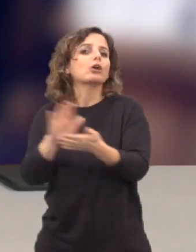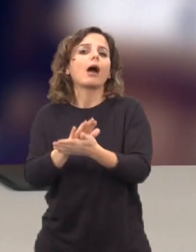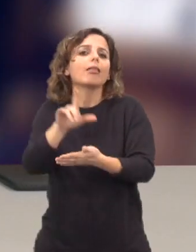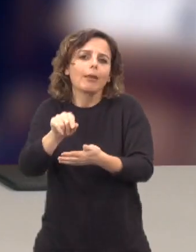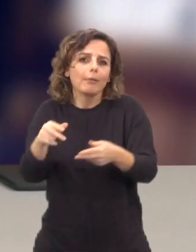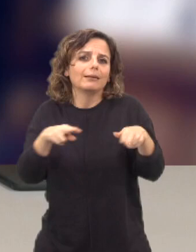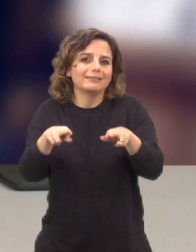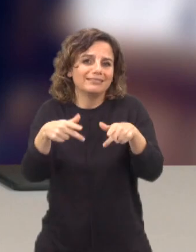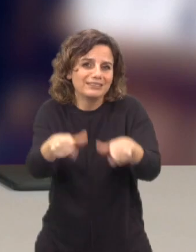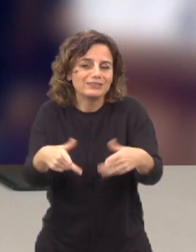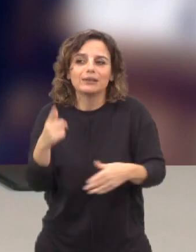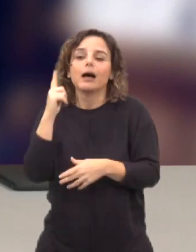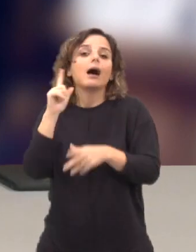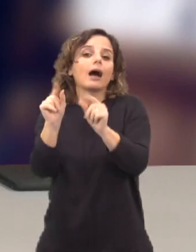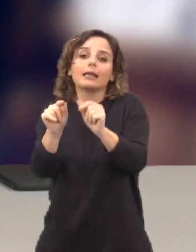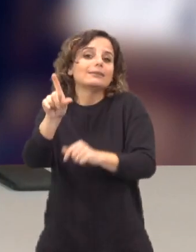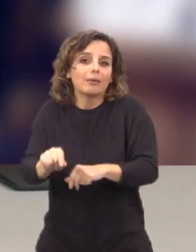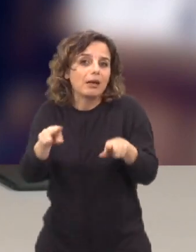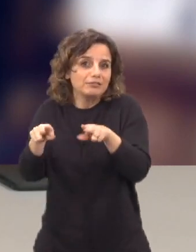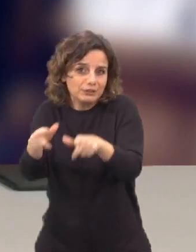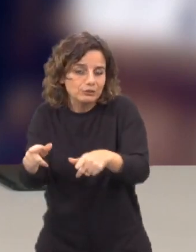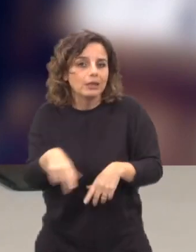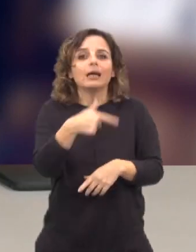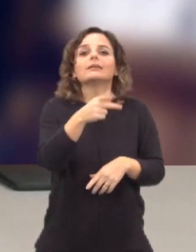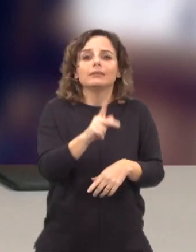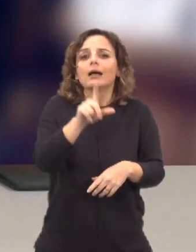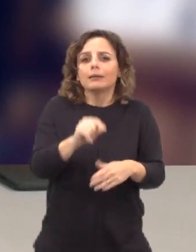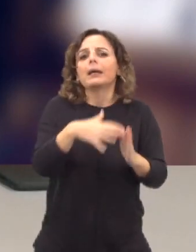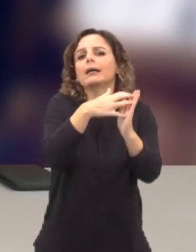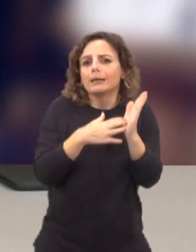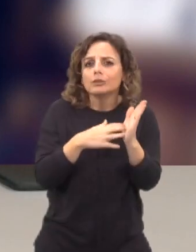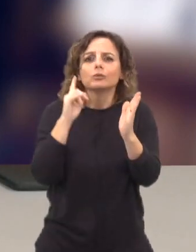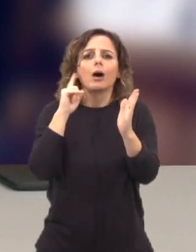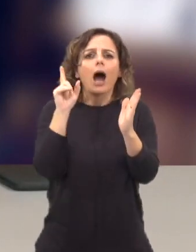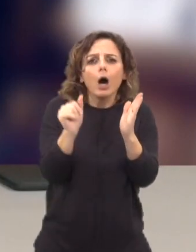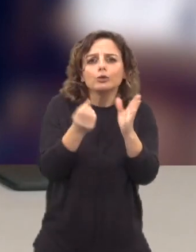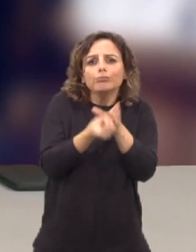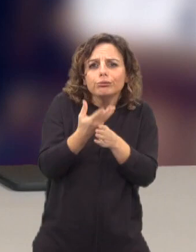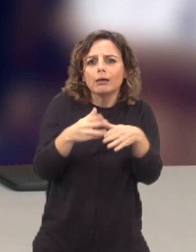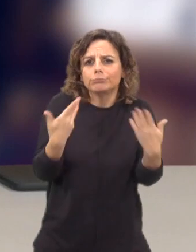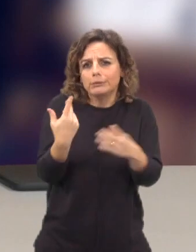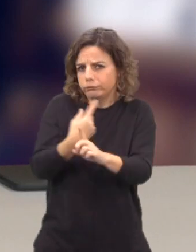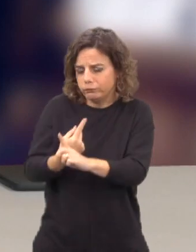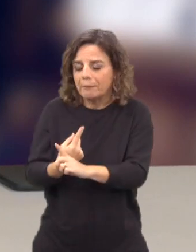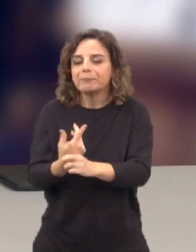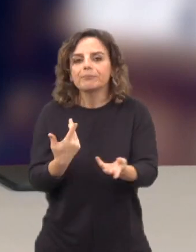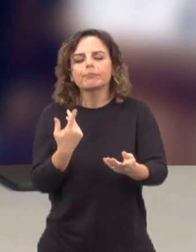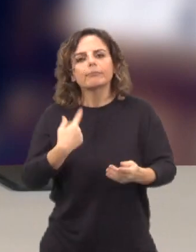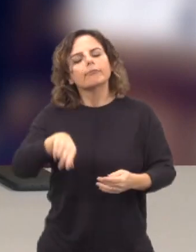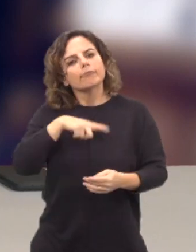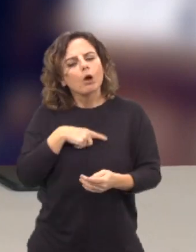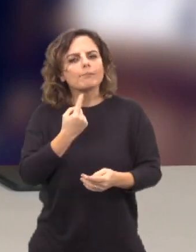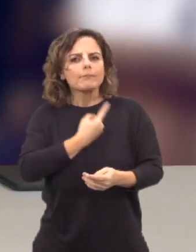também fazem vídeo, a rádio também faz vídeo, a televisão também faz texto, produz áudio, etc. E, portanto, o que nós